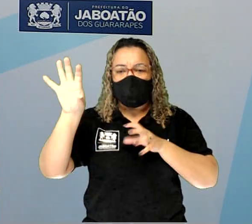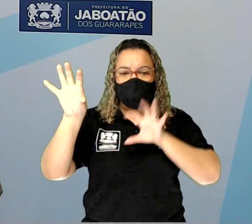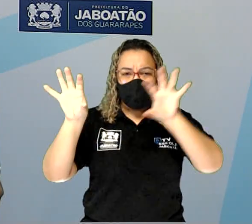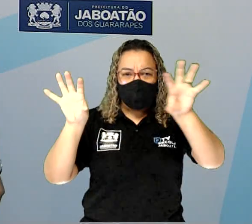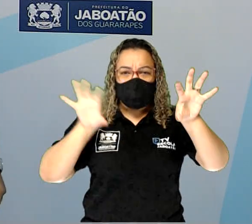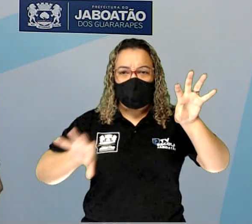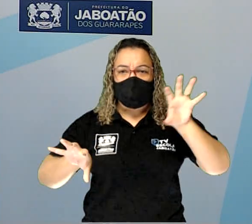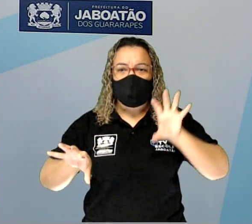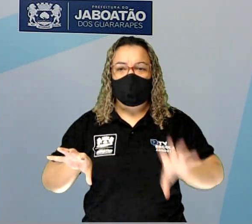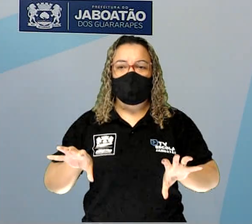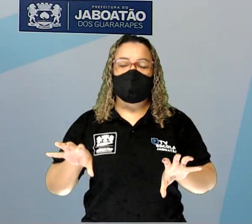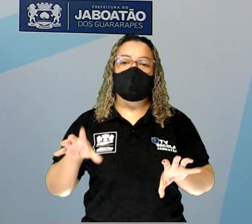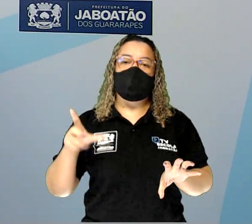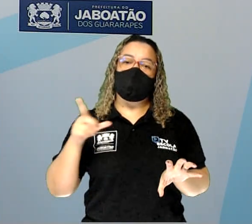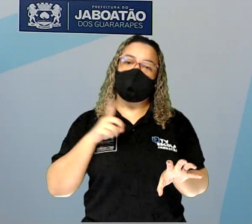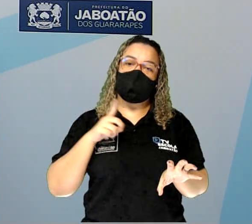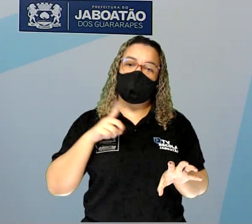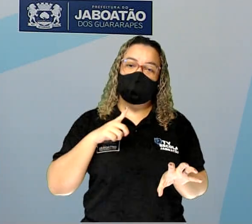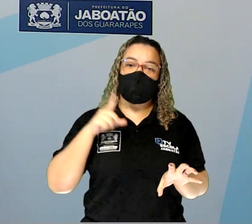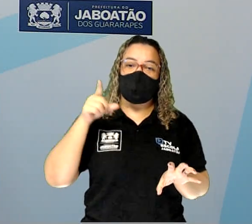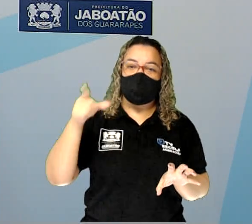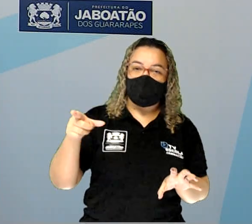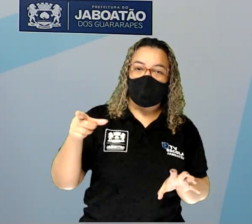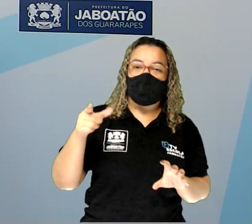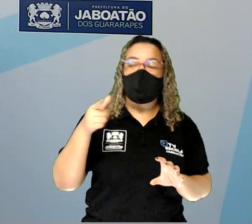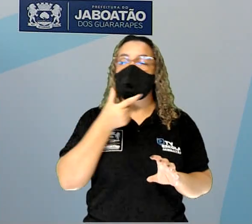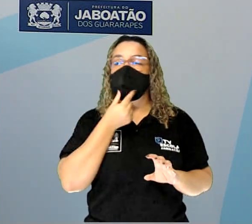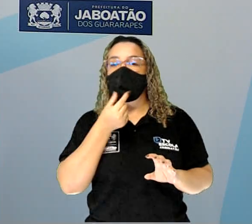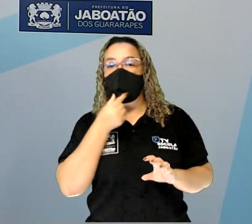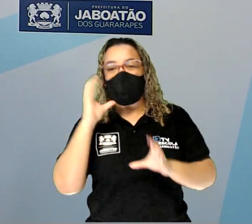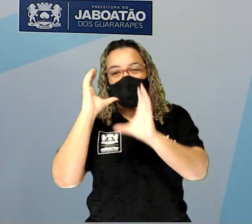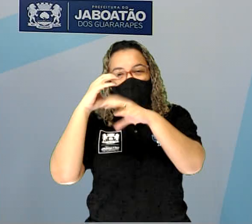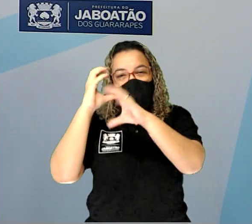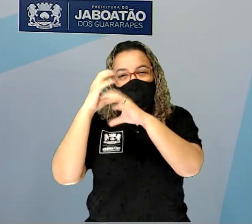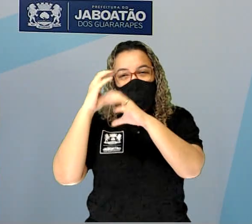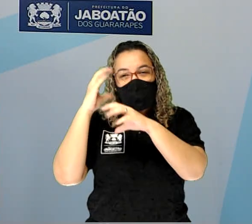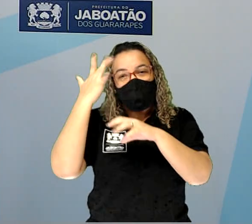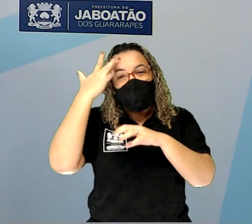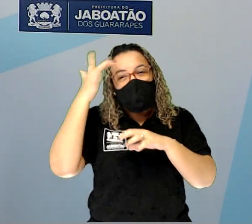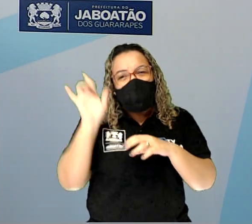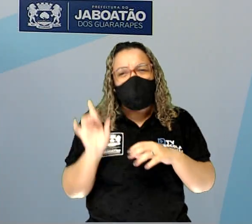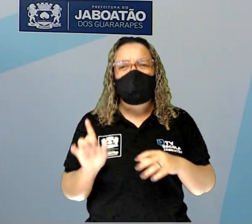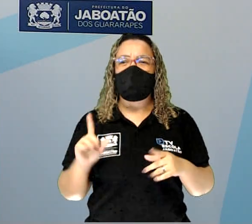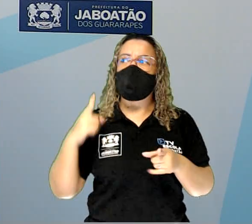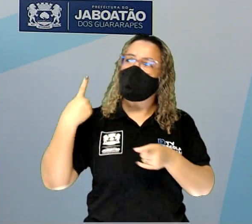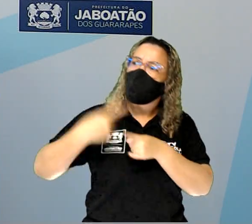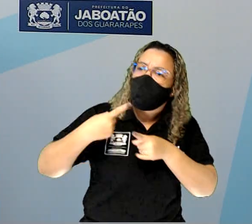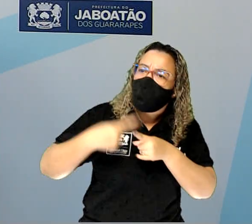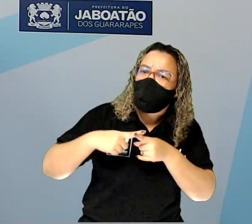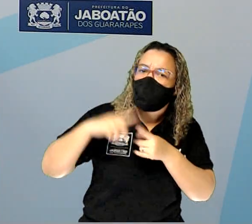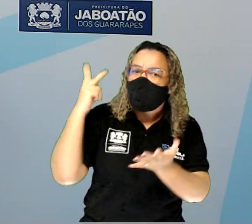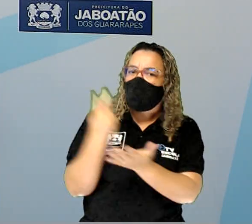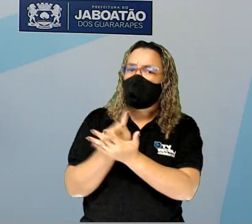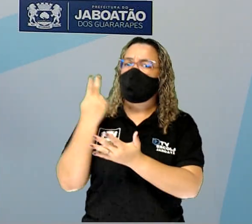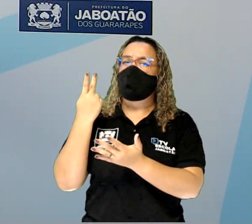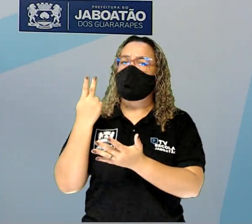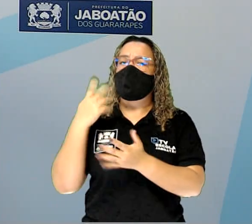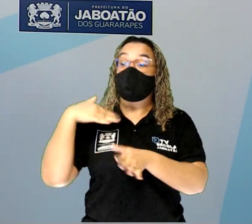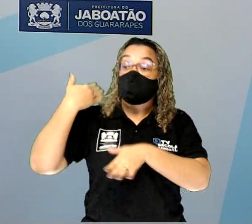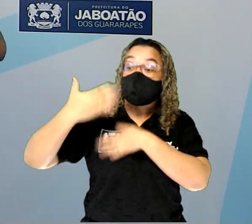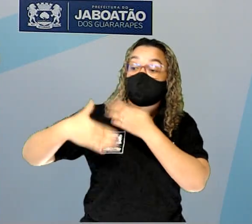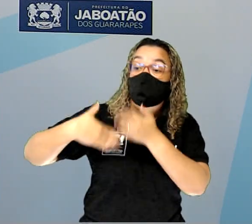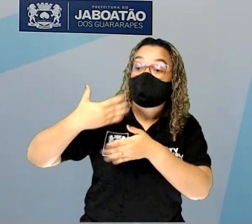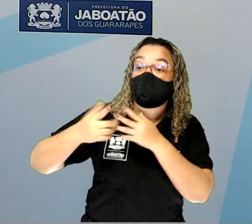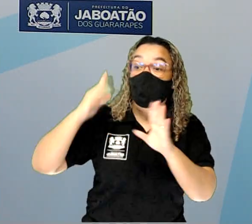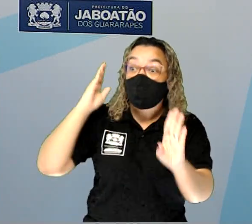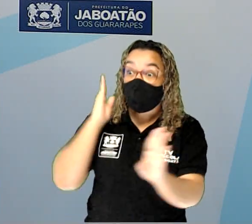não saber, ou de Alfred, que é o mesmo cara, não saber por que isso acontecia, alguns anos depois